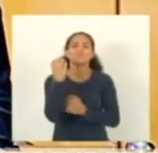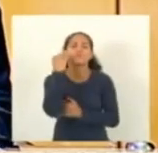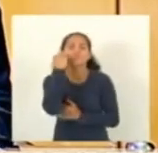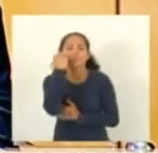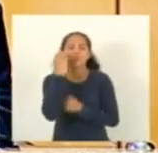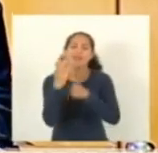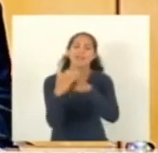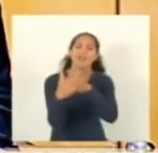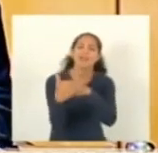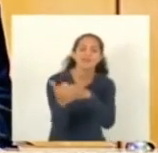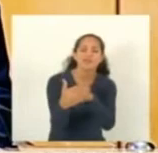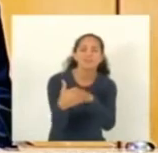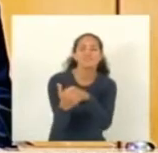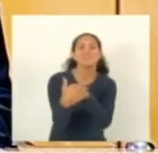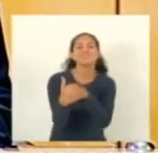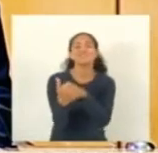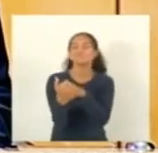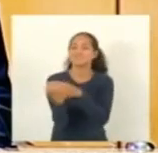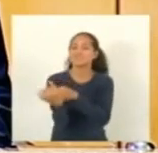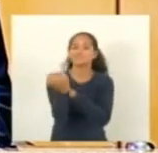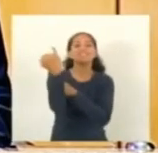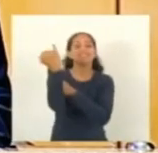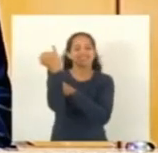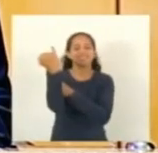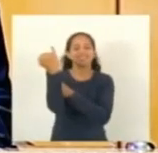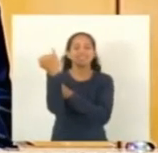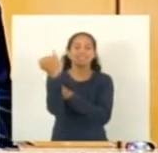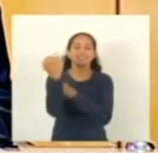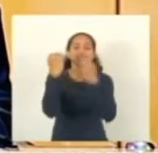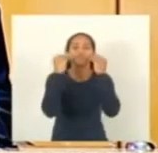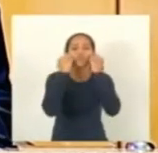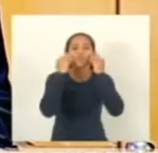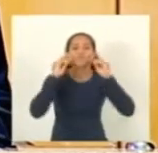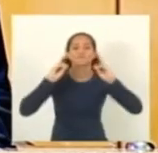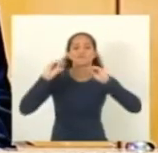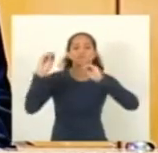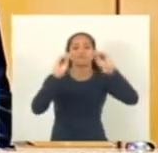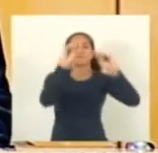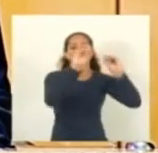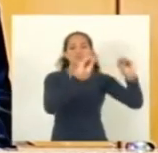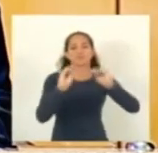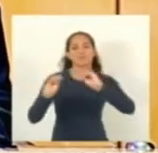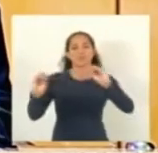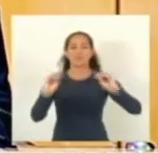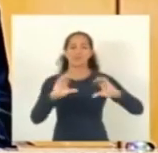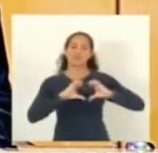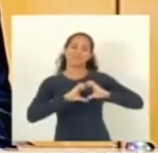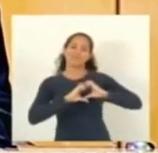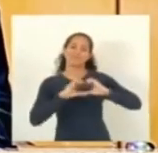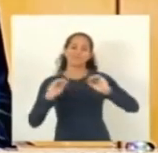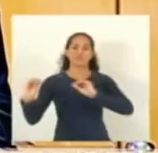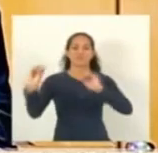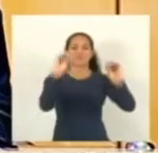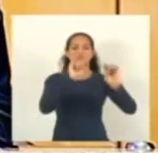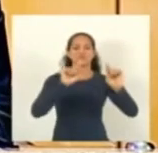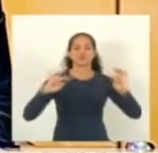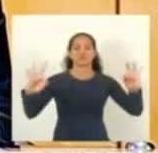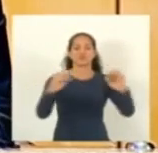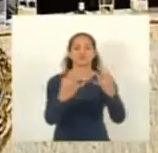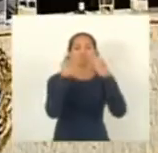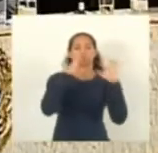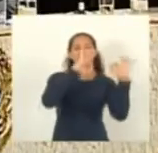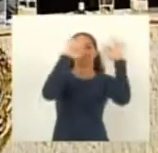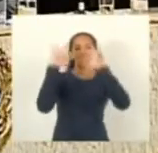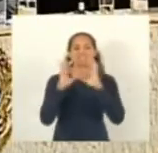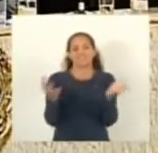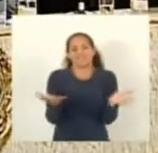carinhoso e que eu deixo aqui o meu beijo carinhoso no coração de todos que estão nos assistindo muito obrigado